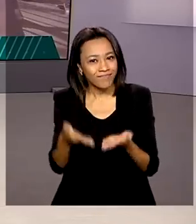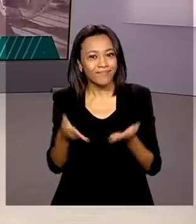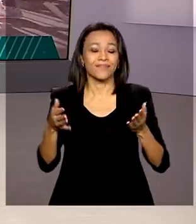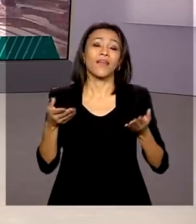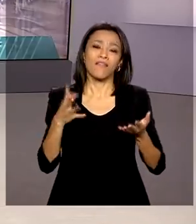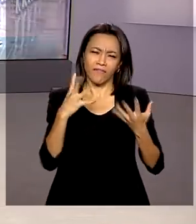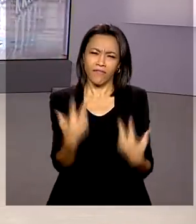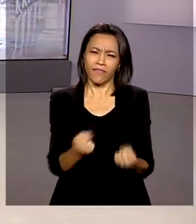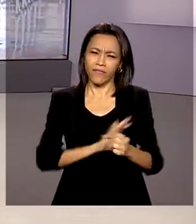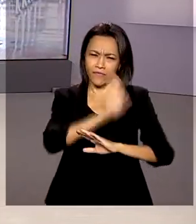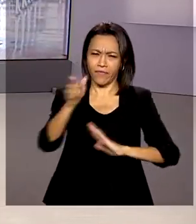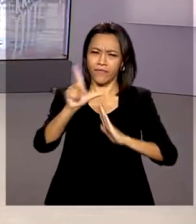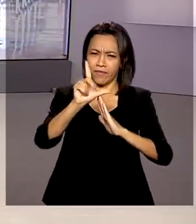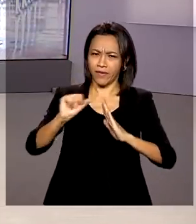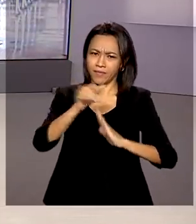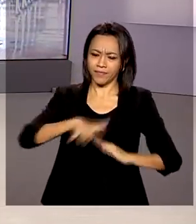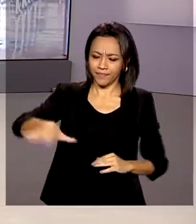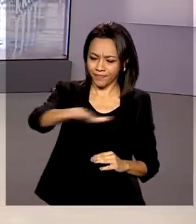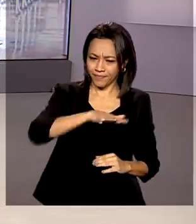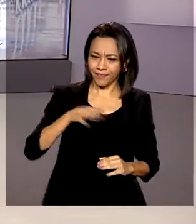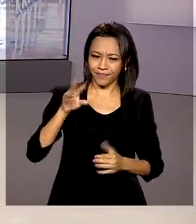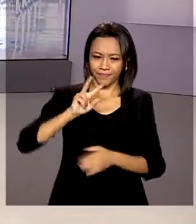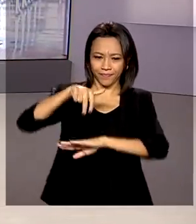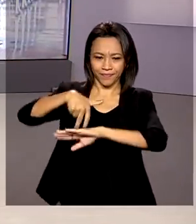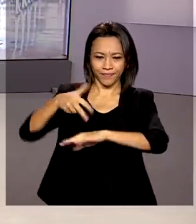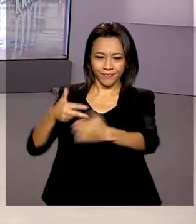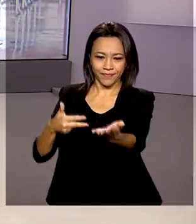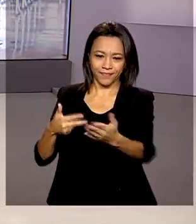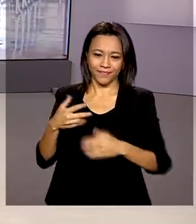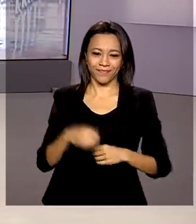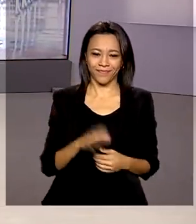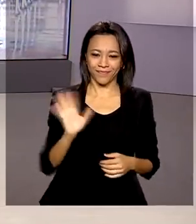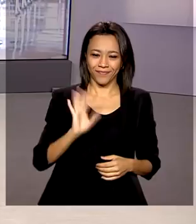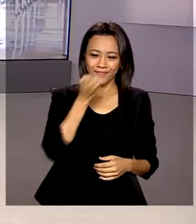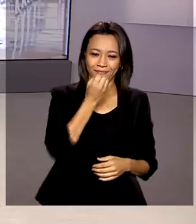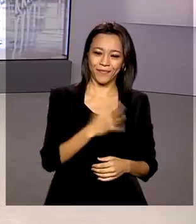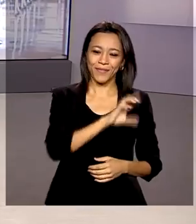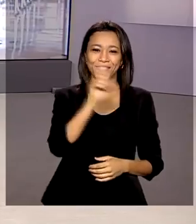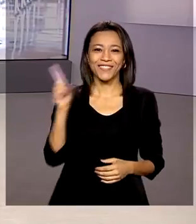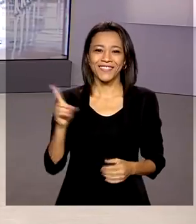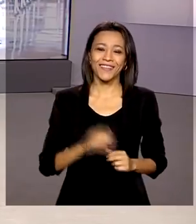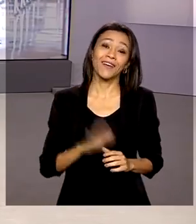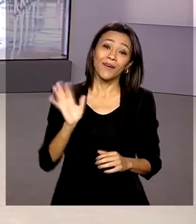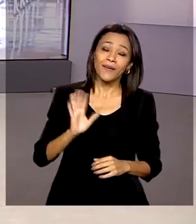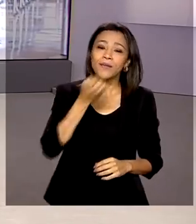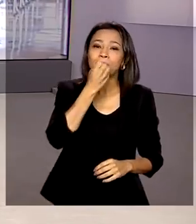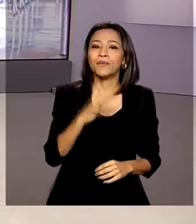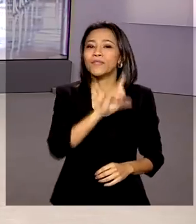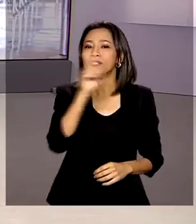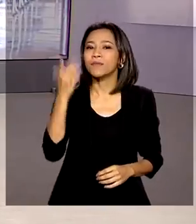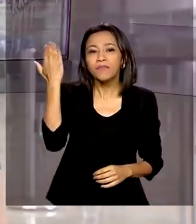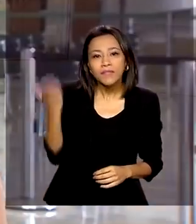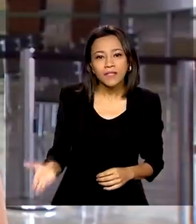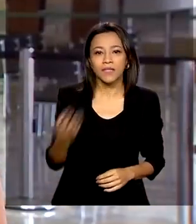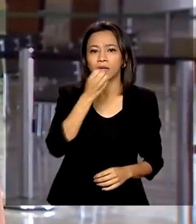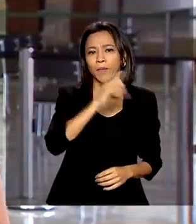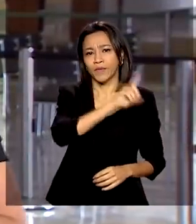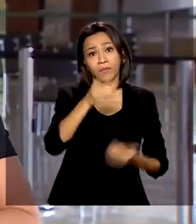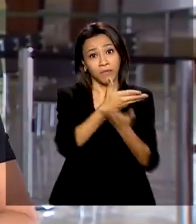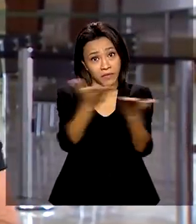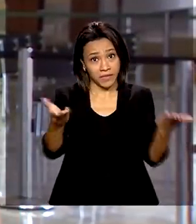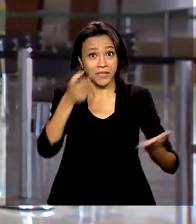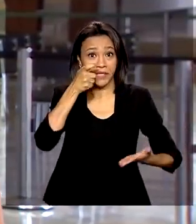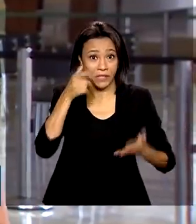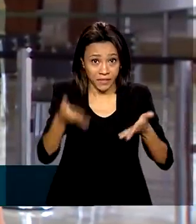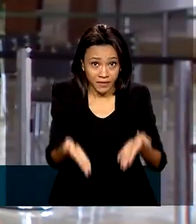nós vamos até lá agora ao vivo com a repórter Selma Dias. Oi Selma, bom dia. Oi Renata, bom dia para você também, para quem está conosco. Olha,